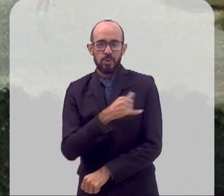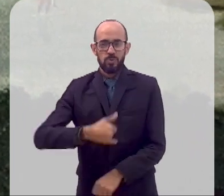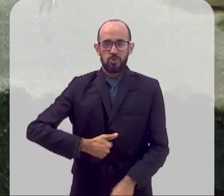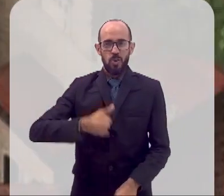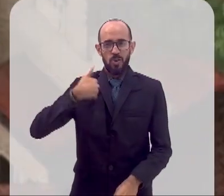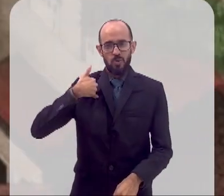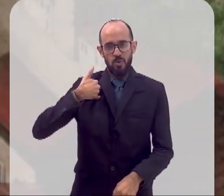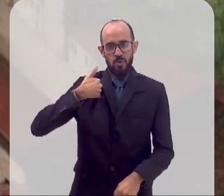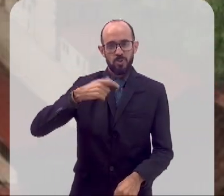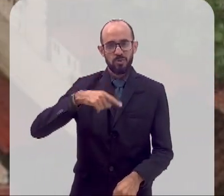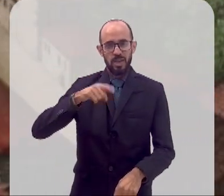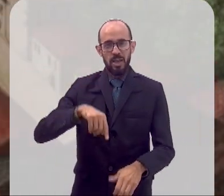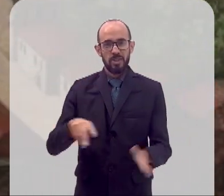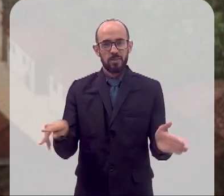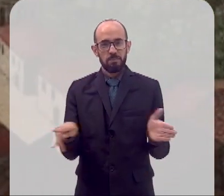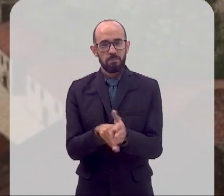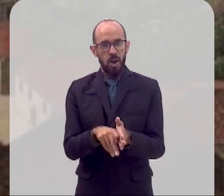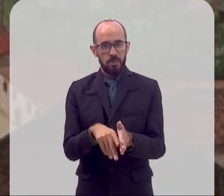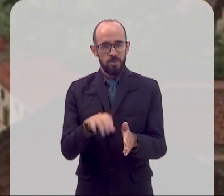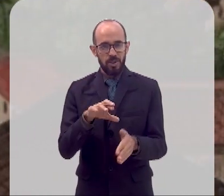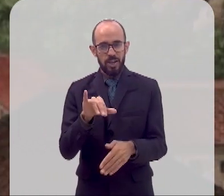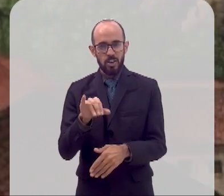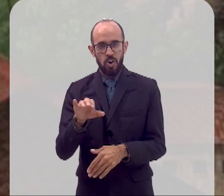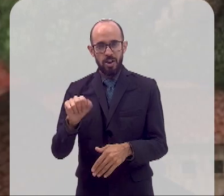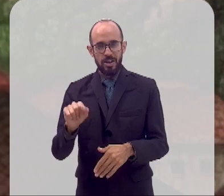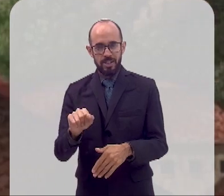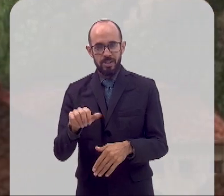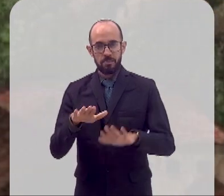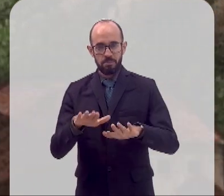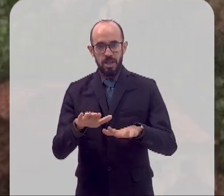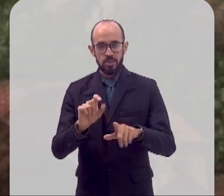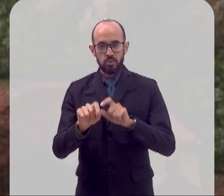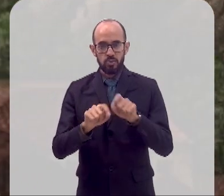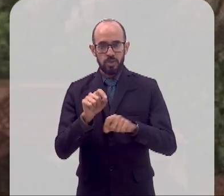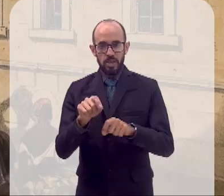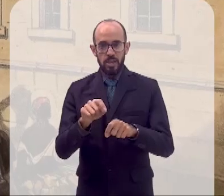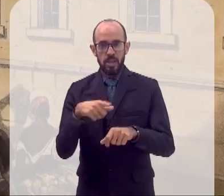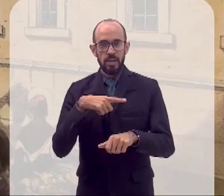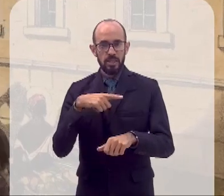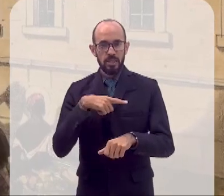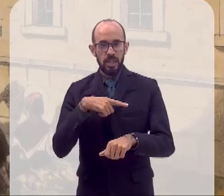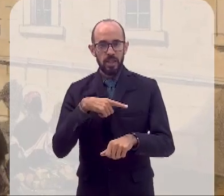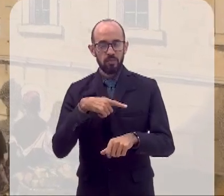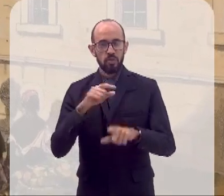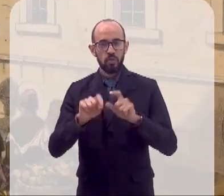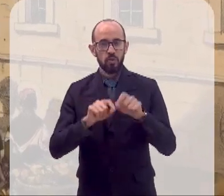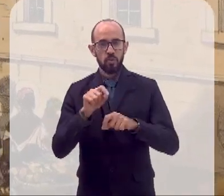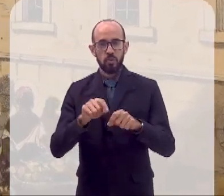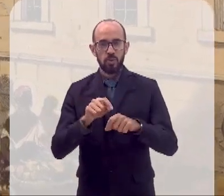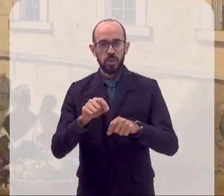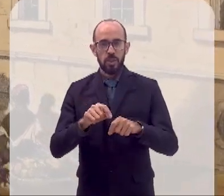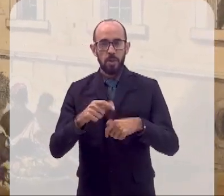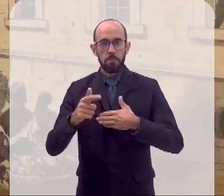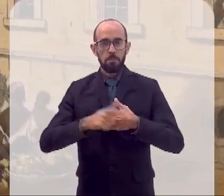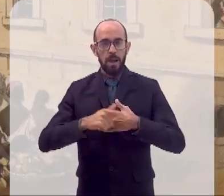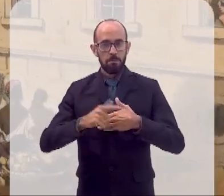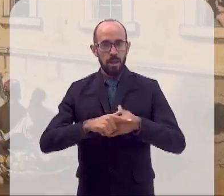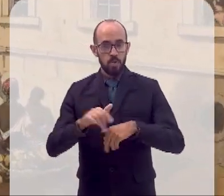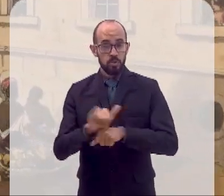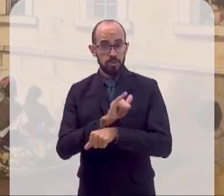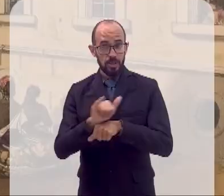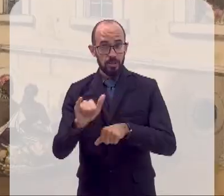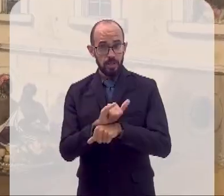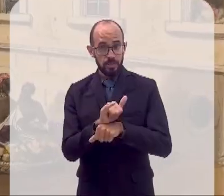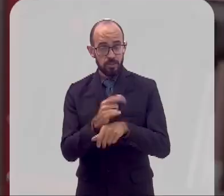orgulho e que faz parte do ser carioca. Mas, ele teve uma função estratégica e teve uma função que